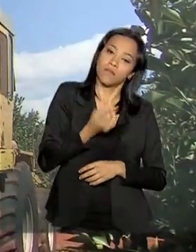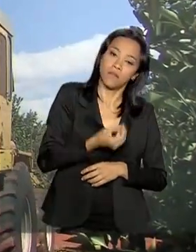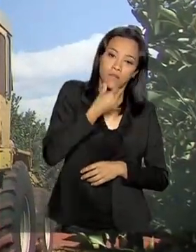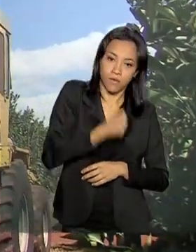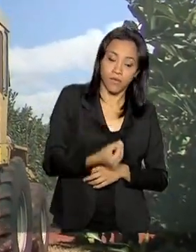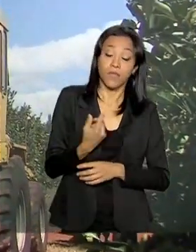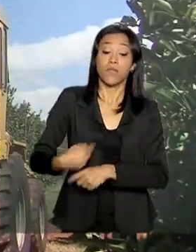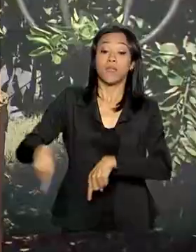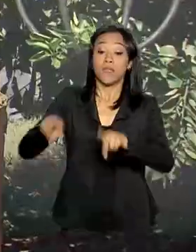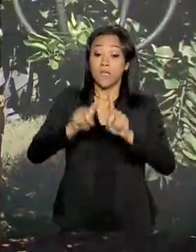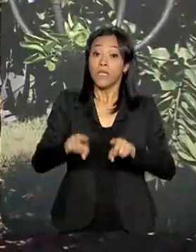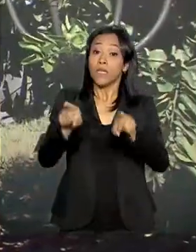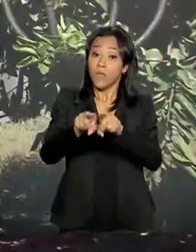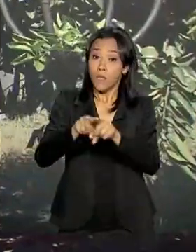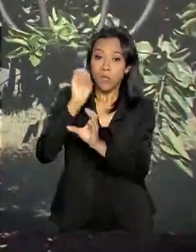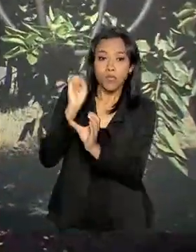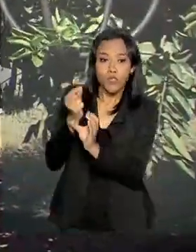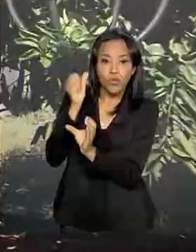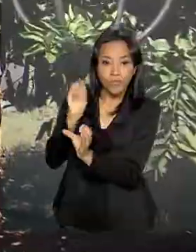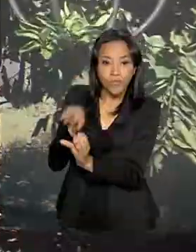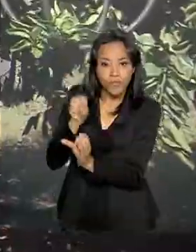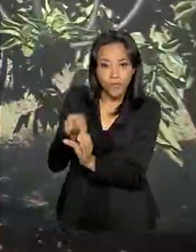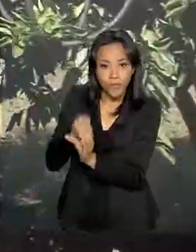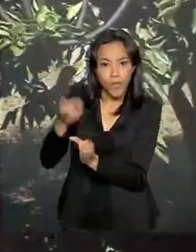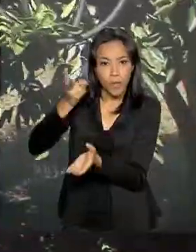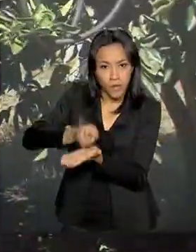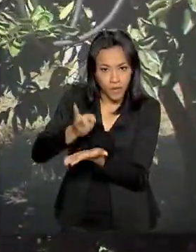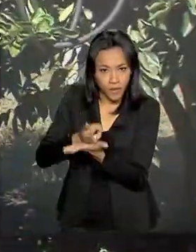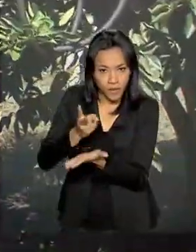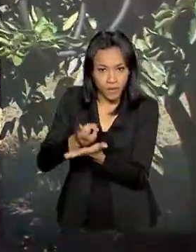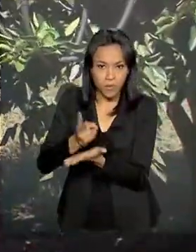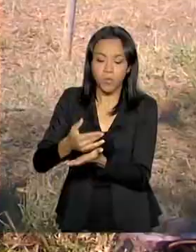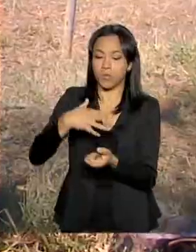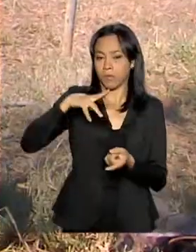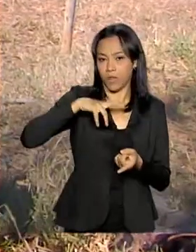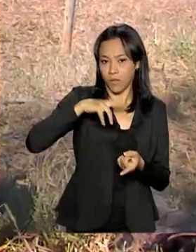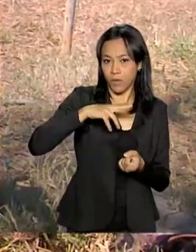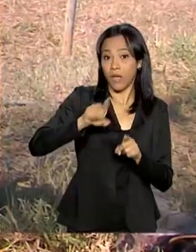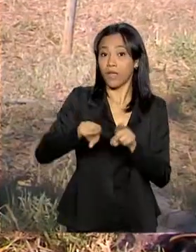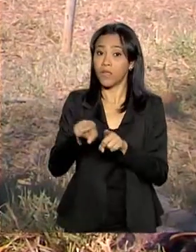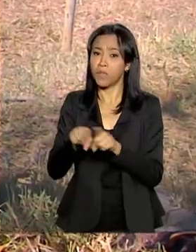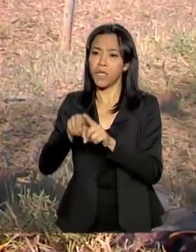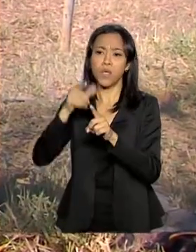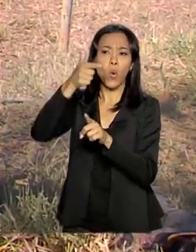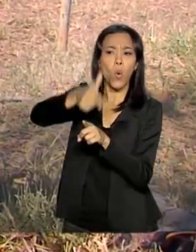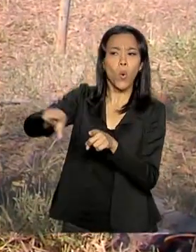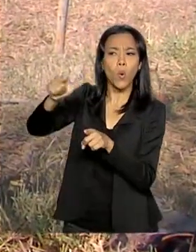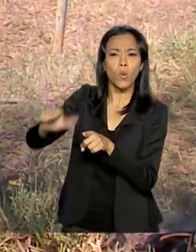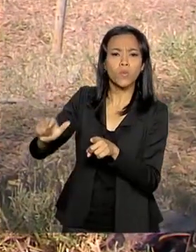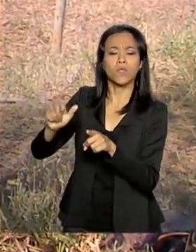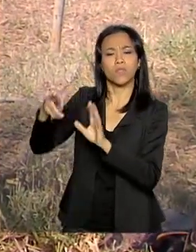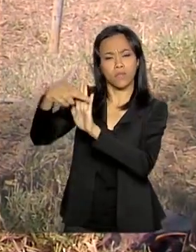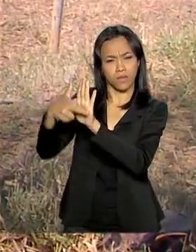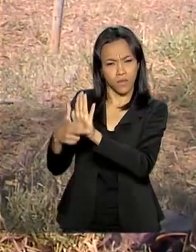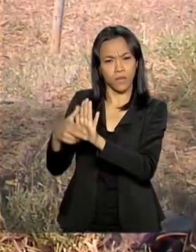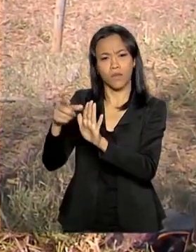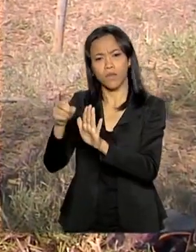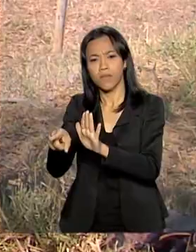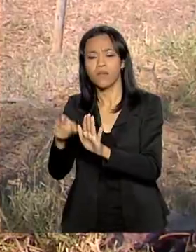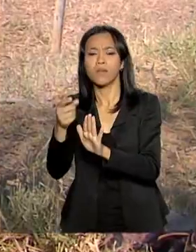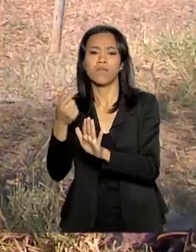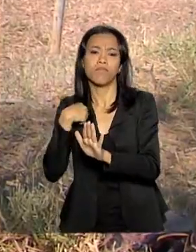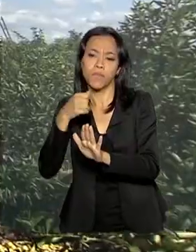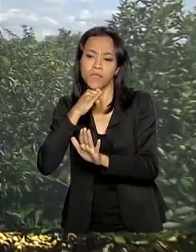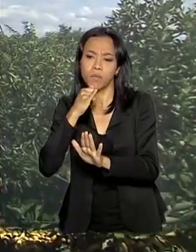também será o mesmo para empregados rurais, contribuintes individuais e avulsos, ou para quem contribui sobre a